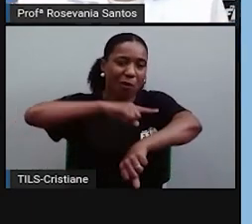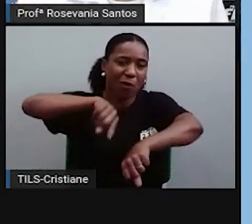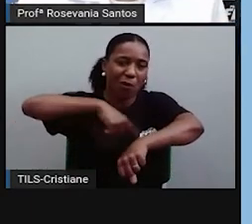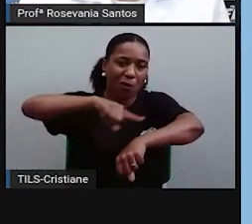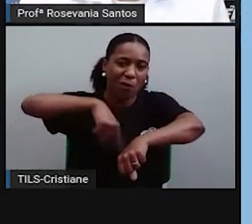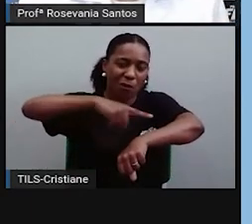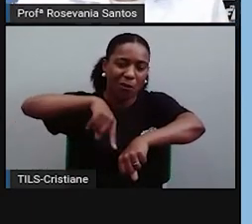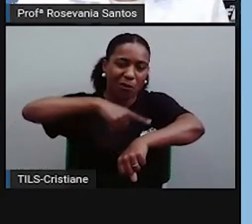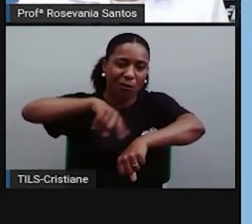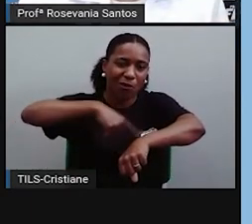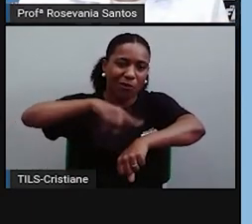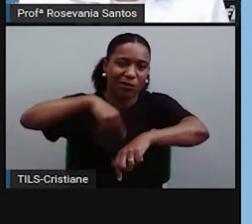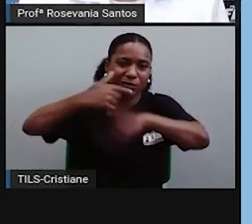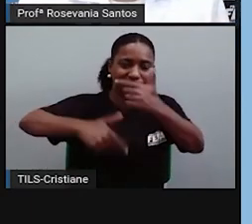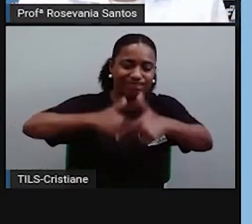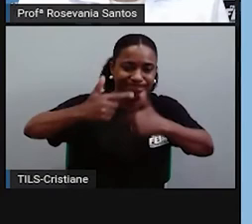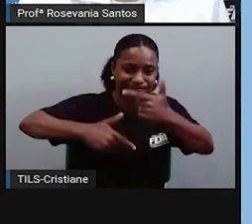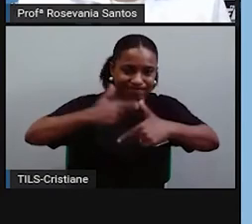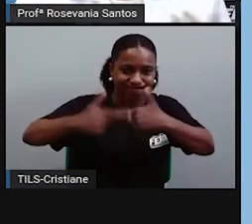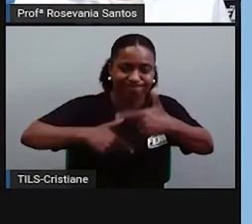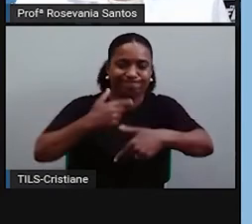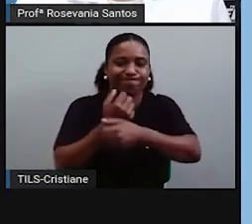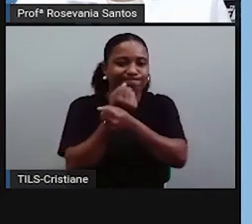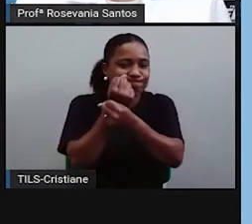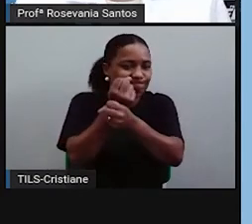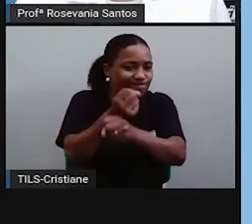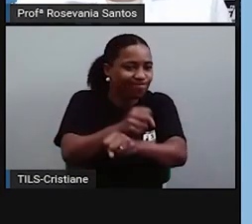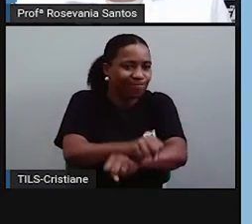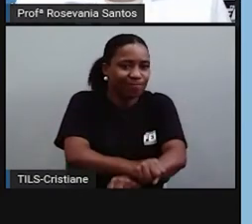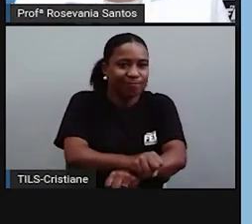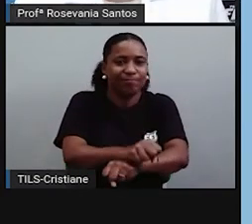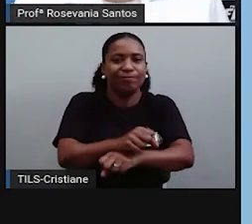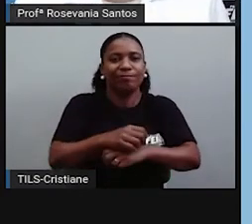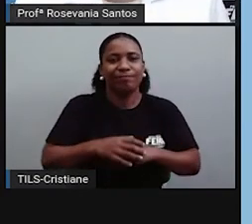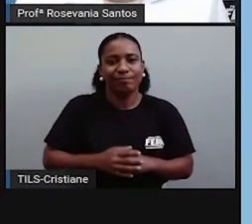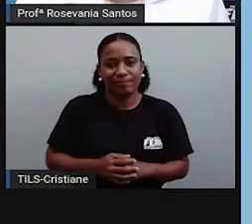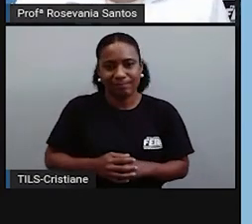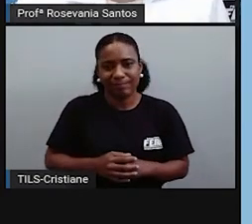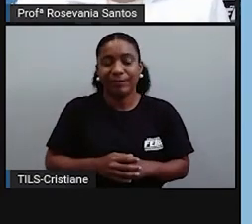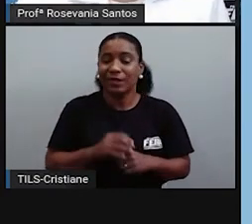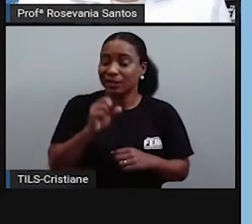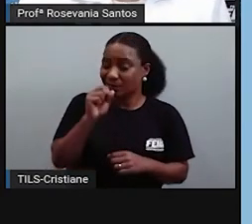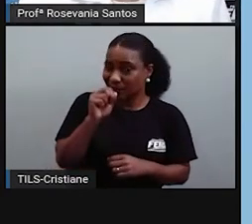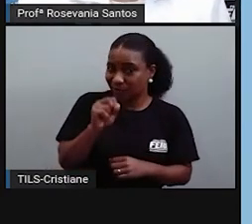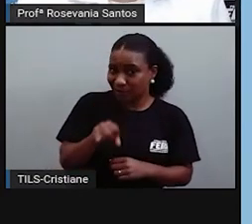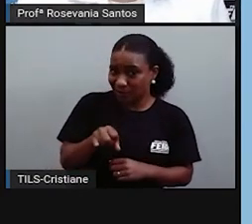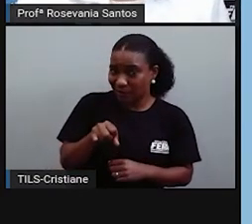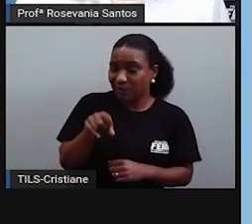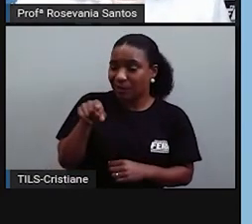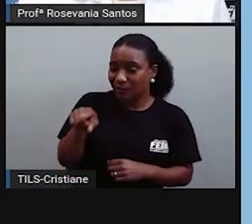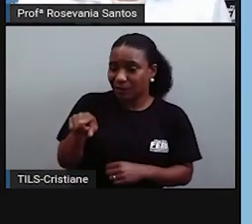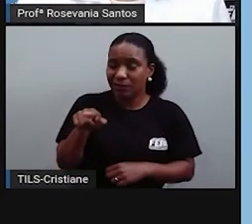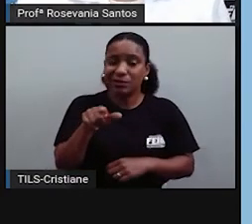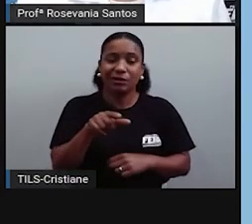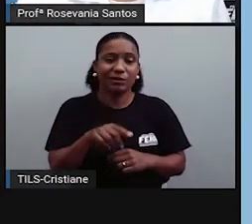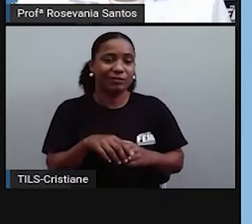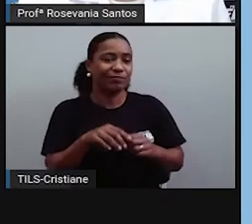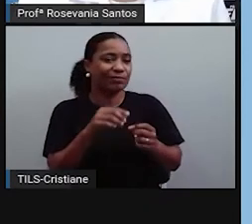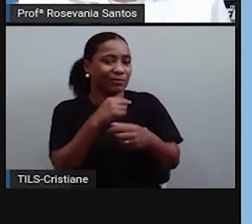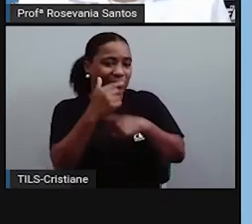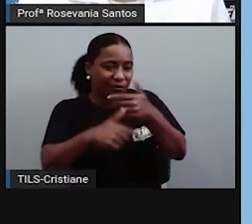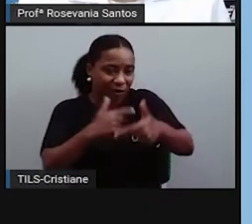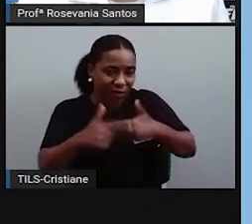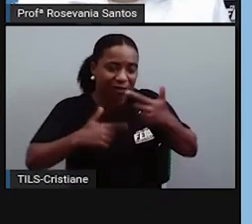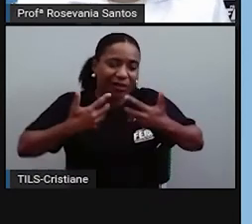E quando eles que recusavam terem esses trabalhos. Ou que faziam alguma coisa que desagradava. Nesses seus senhores. Eles sofriam